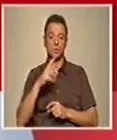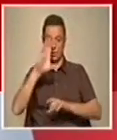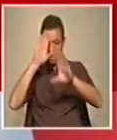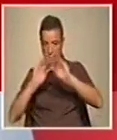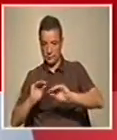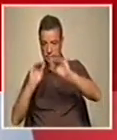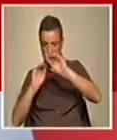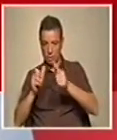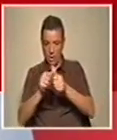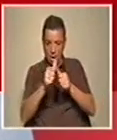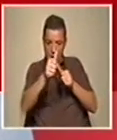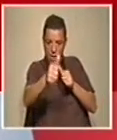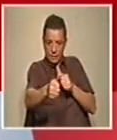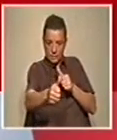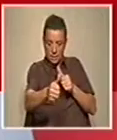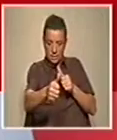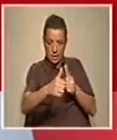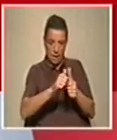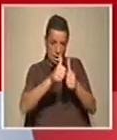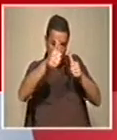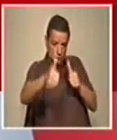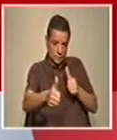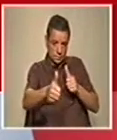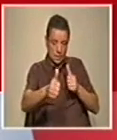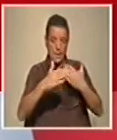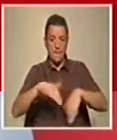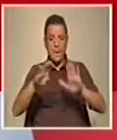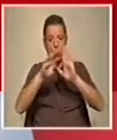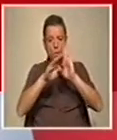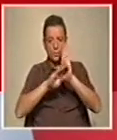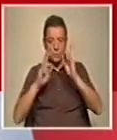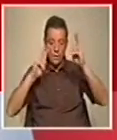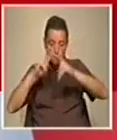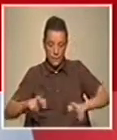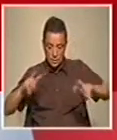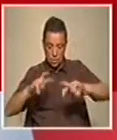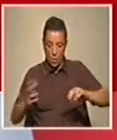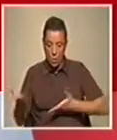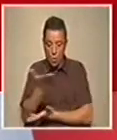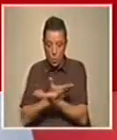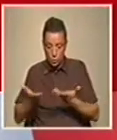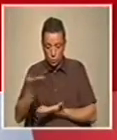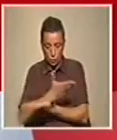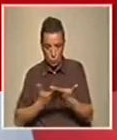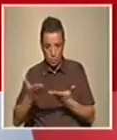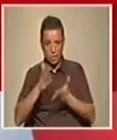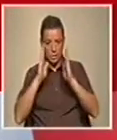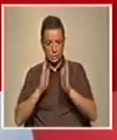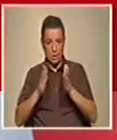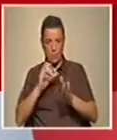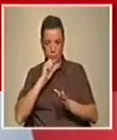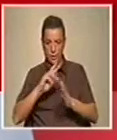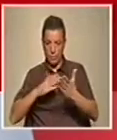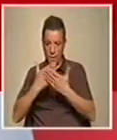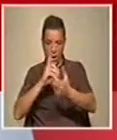distância que já mencionei e, certamente, com programas de investigação conjuntos, não é? Já os temos. Eu penso que podemos